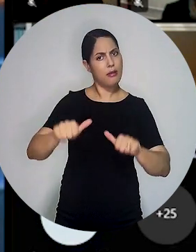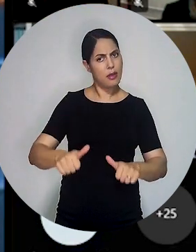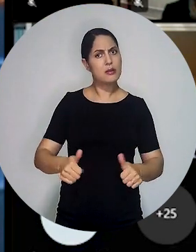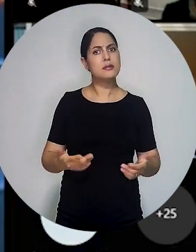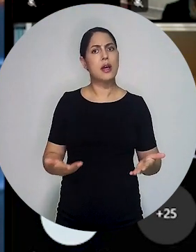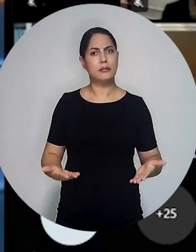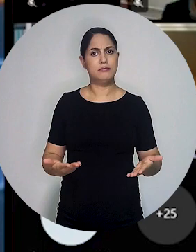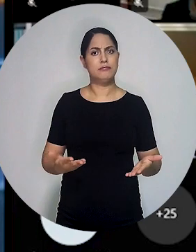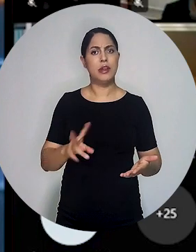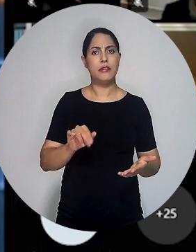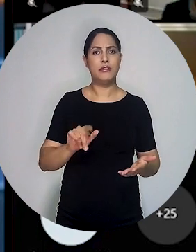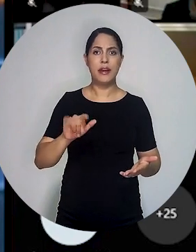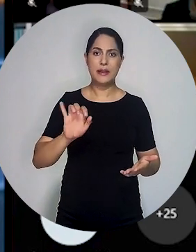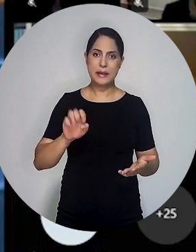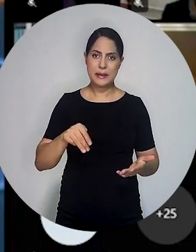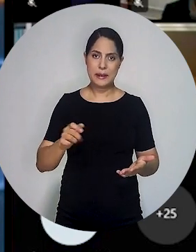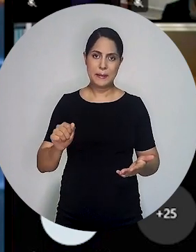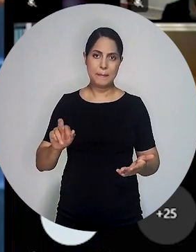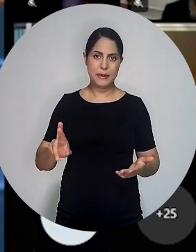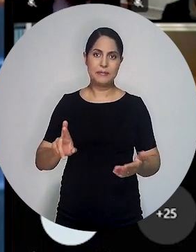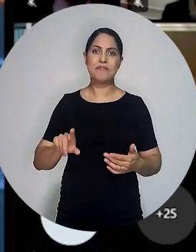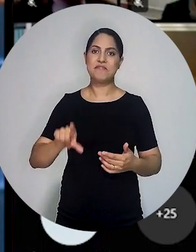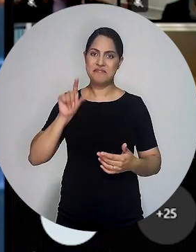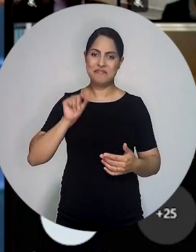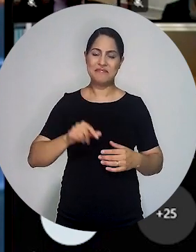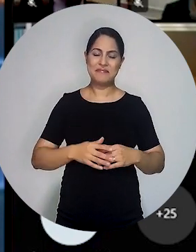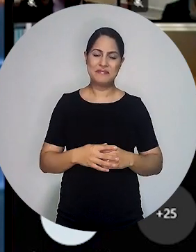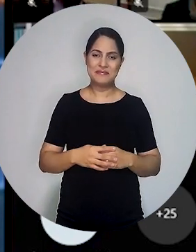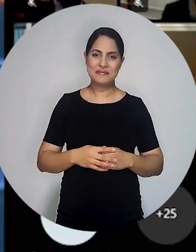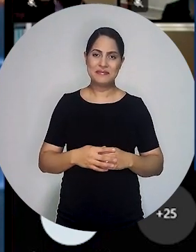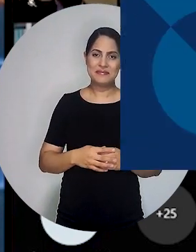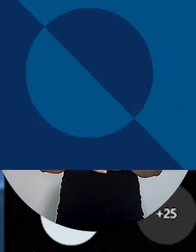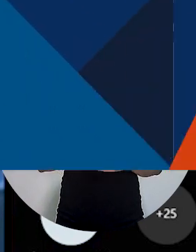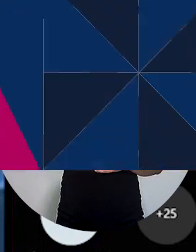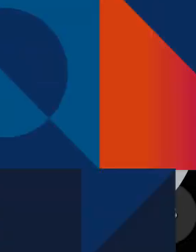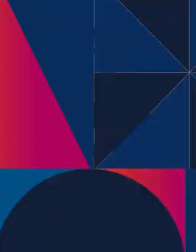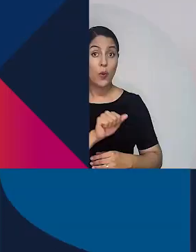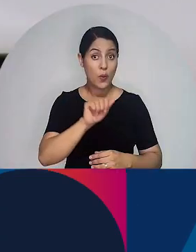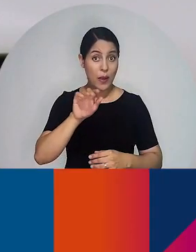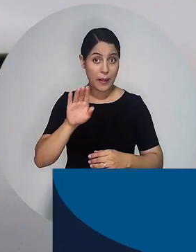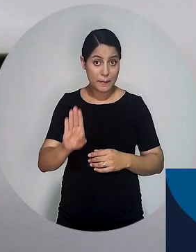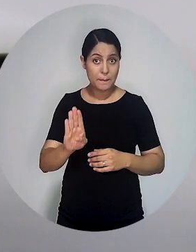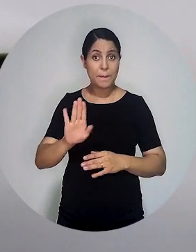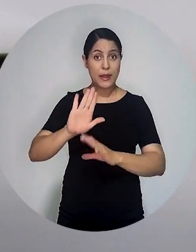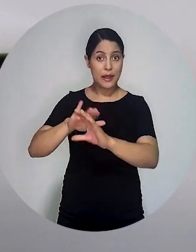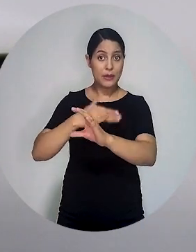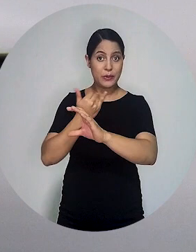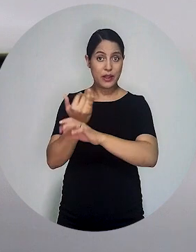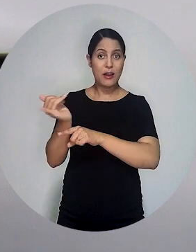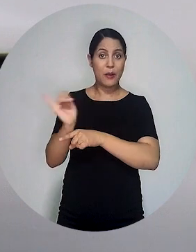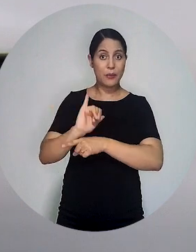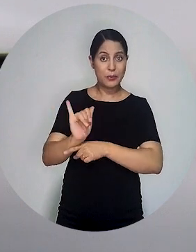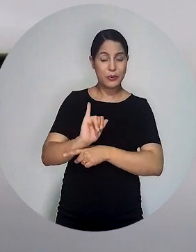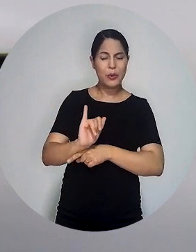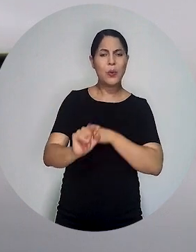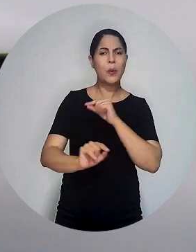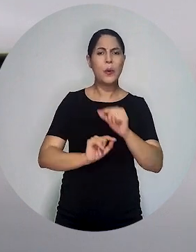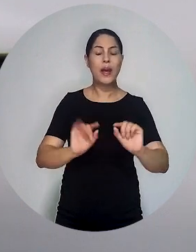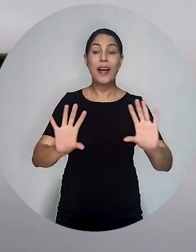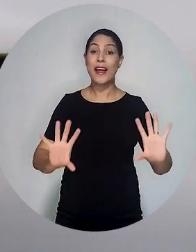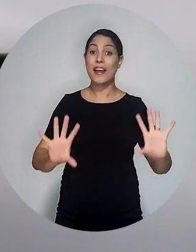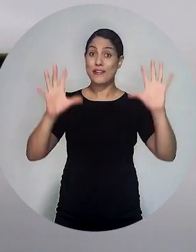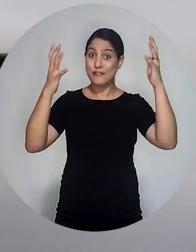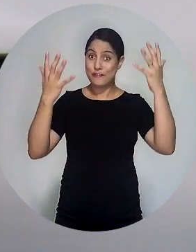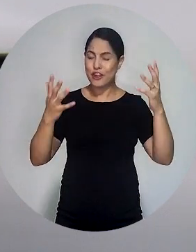fundamento que deve ser observado para a ocupação da primeira vaga ímpar. A Ordem dos Advogados do Brasil